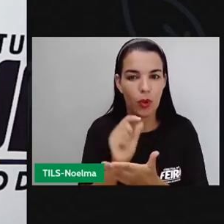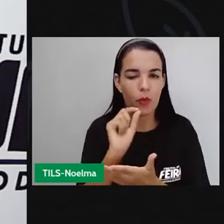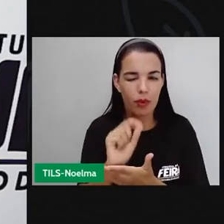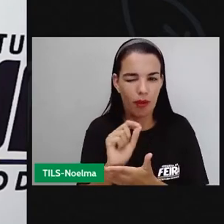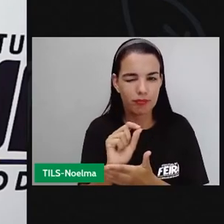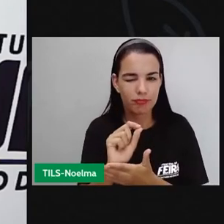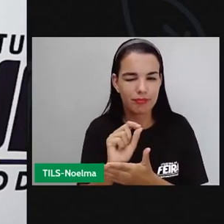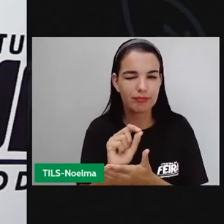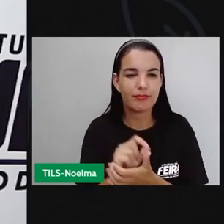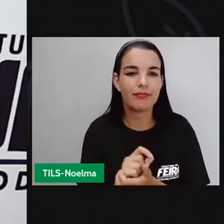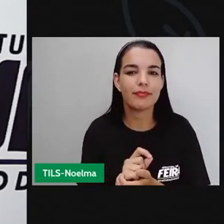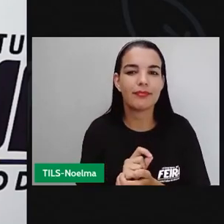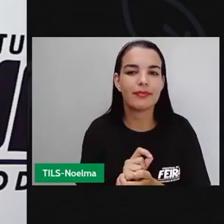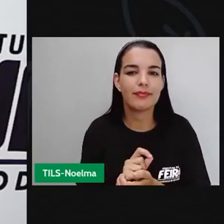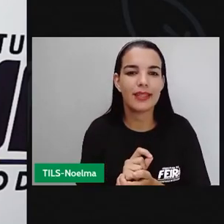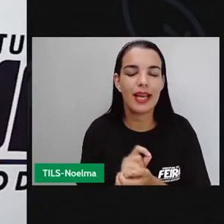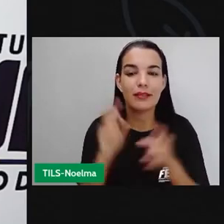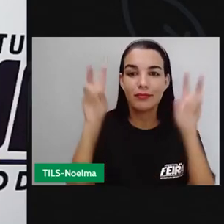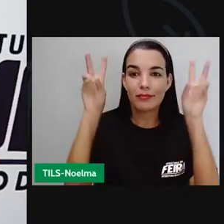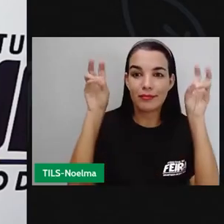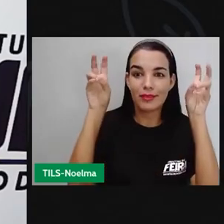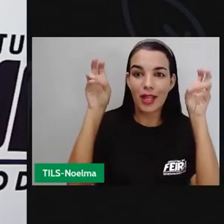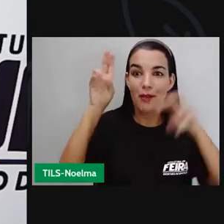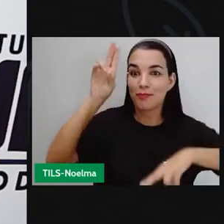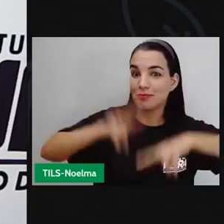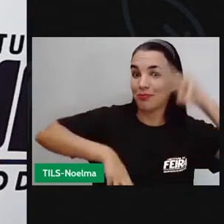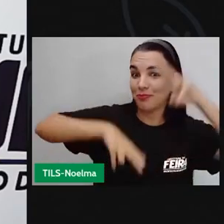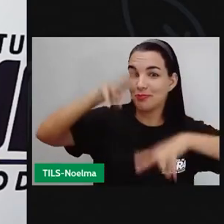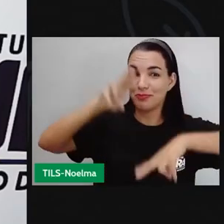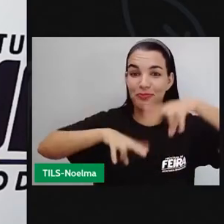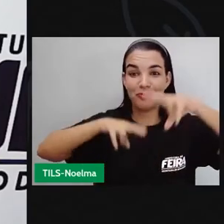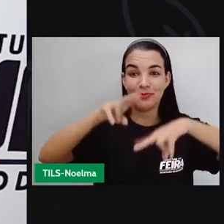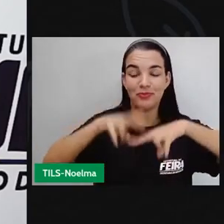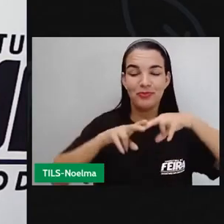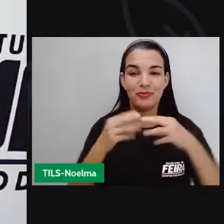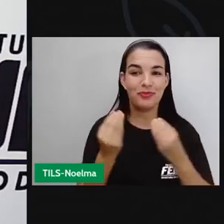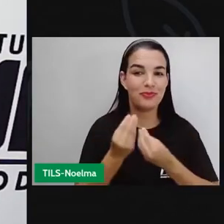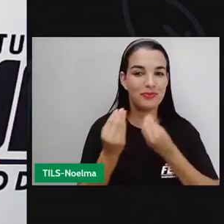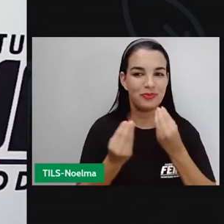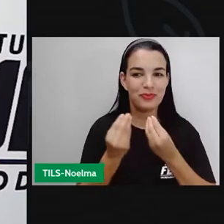pedagógica falando sobre festejos juninos. Vamos lá?